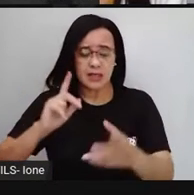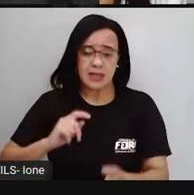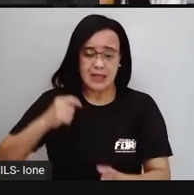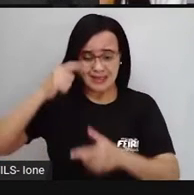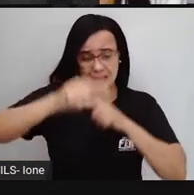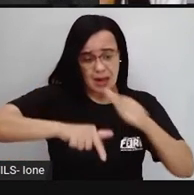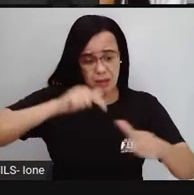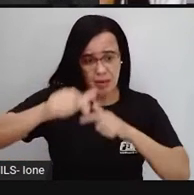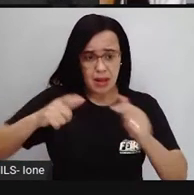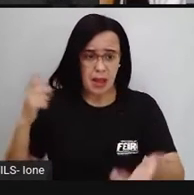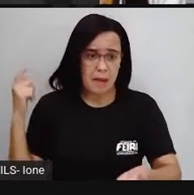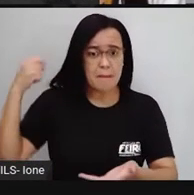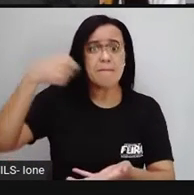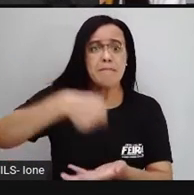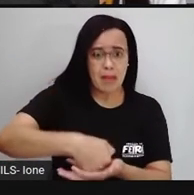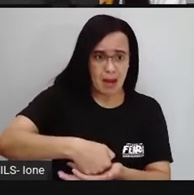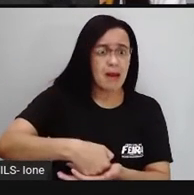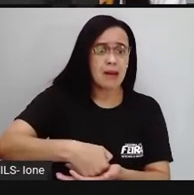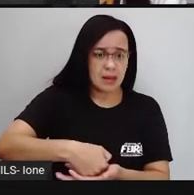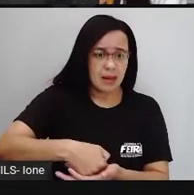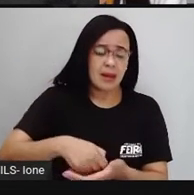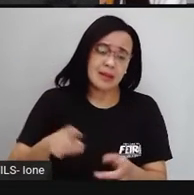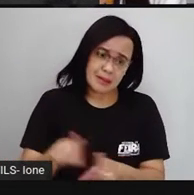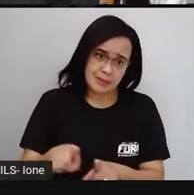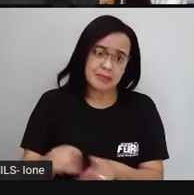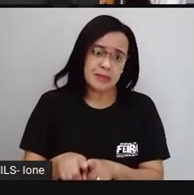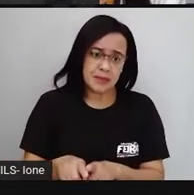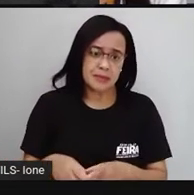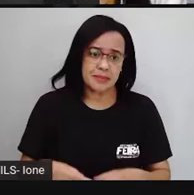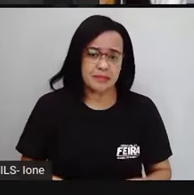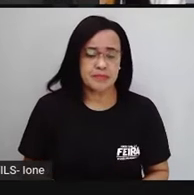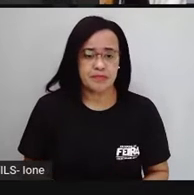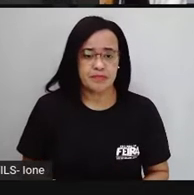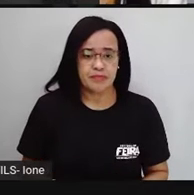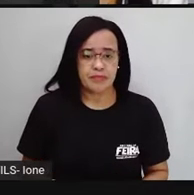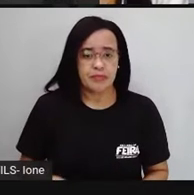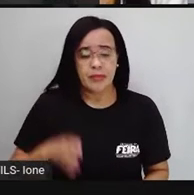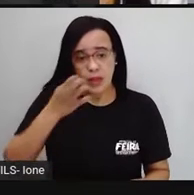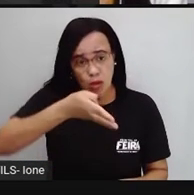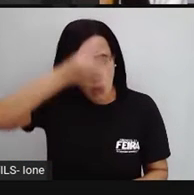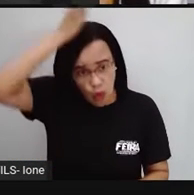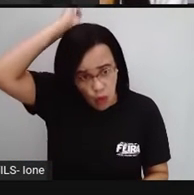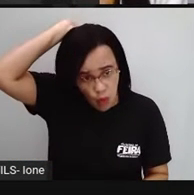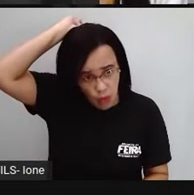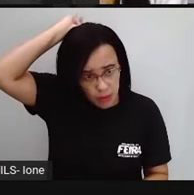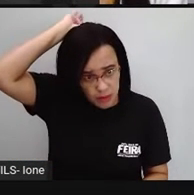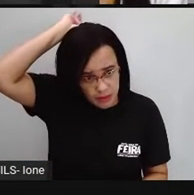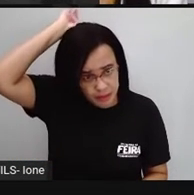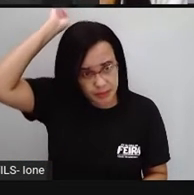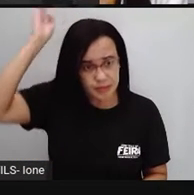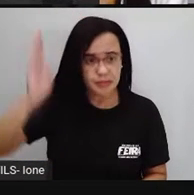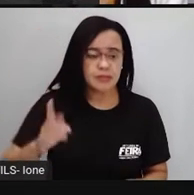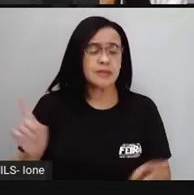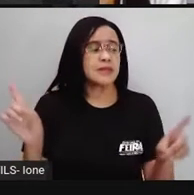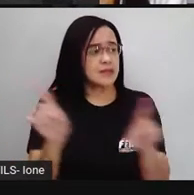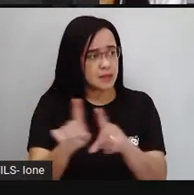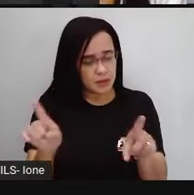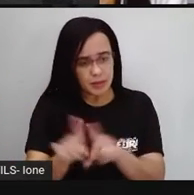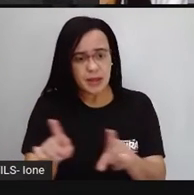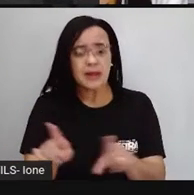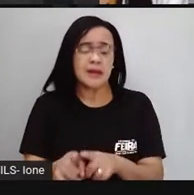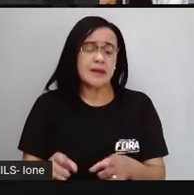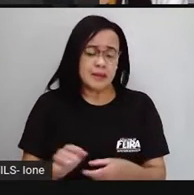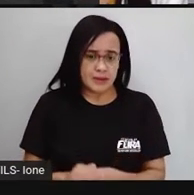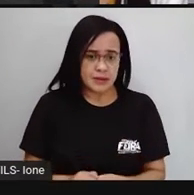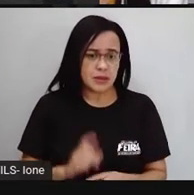Aí, na Roma Antiga, já passa aí para o outro continente, toda a própria produção das grandes fazendas,